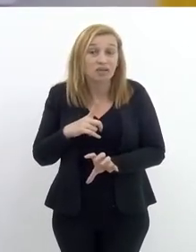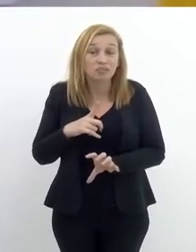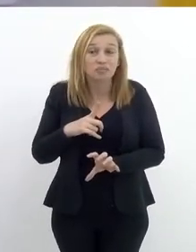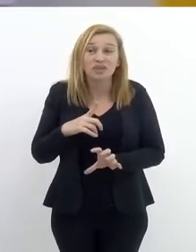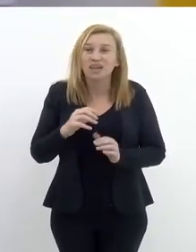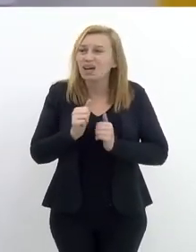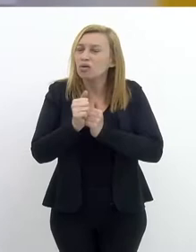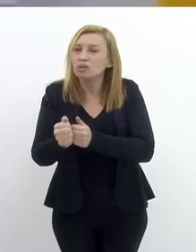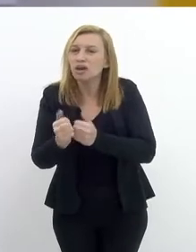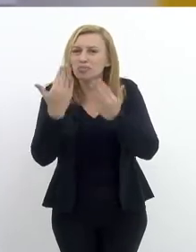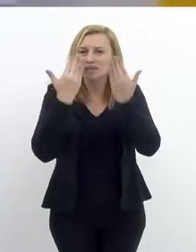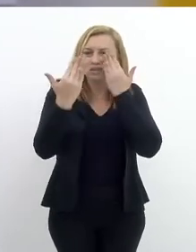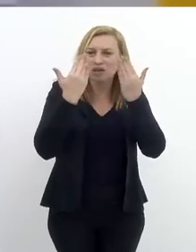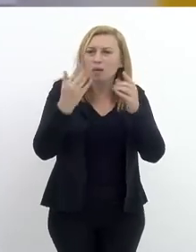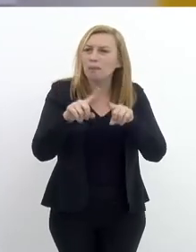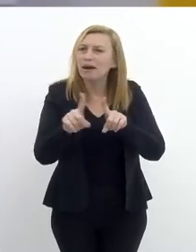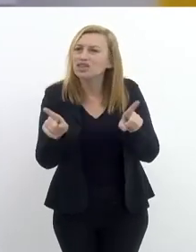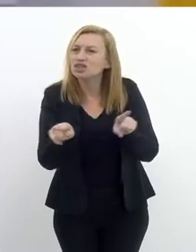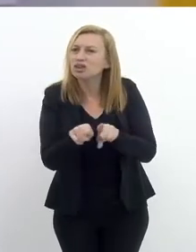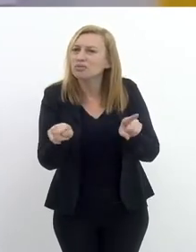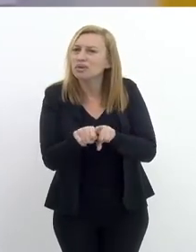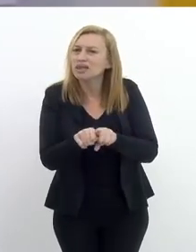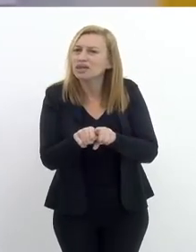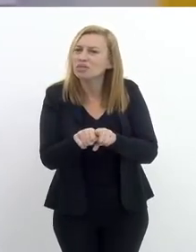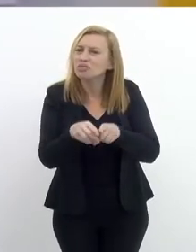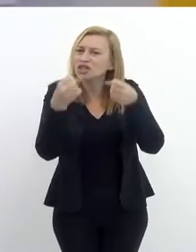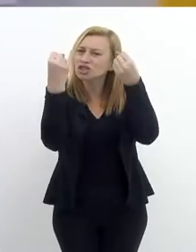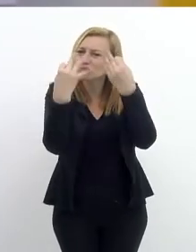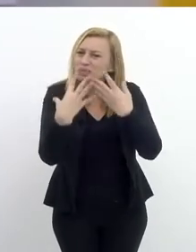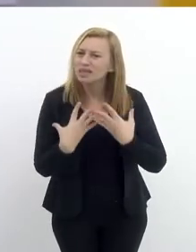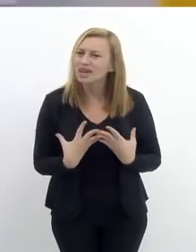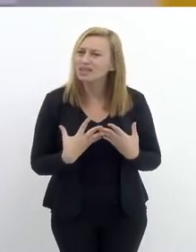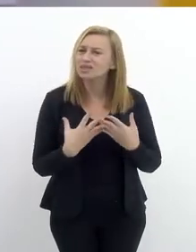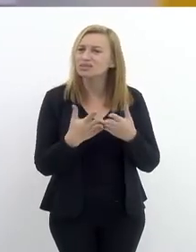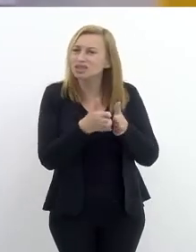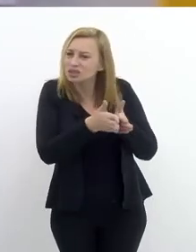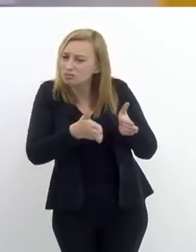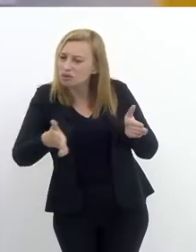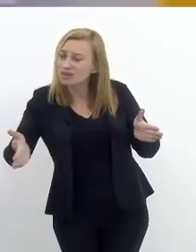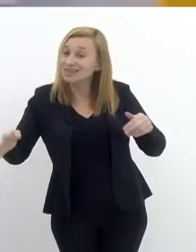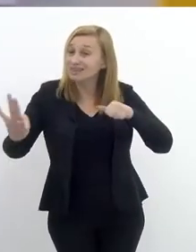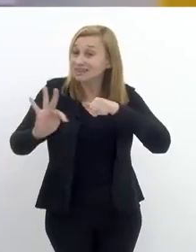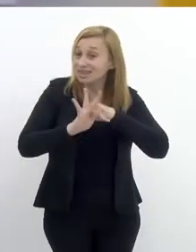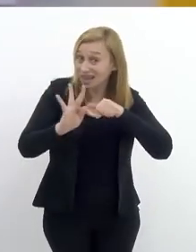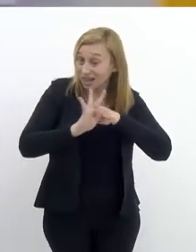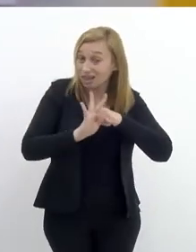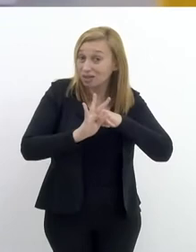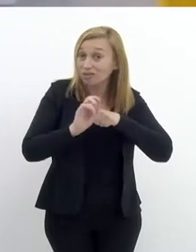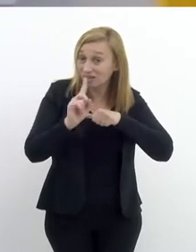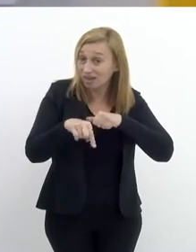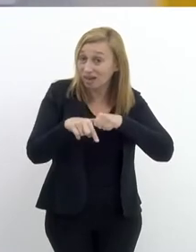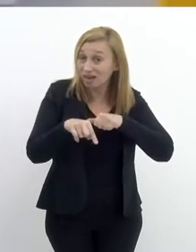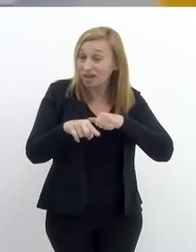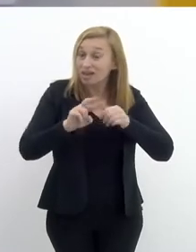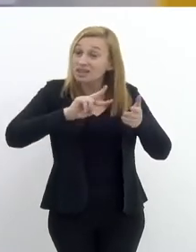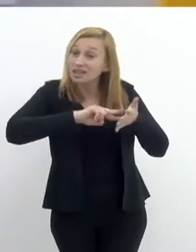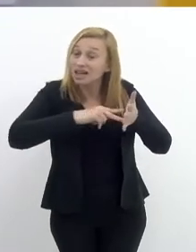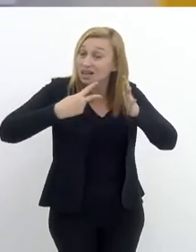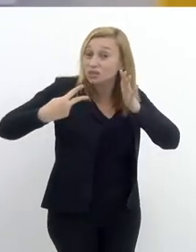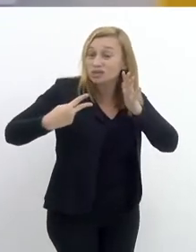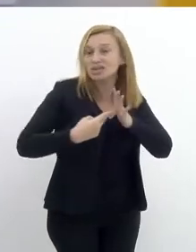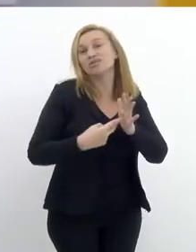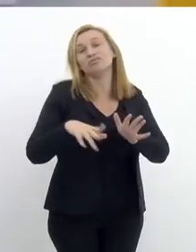resposta da morte. Então, esse acompanhamento psicossocial, mas também uma explicação desse processo técnico, porque é um processo bastante técnico,